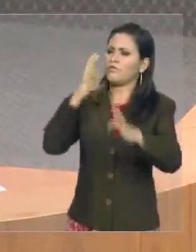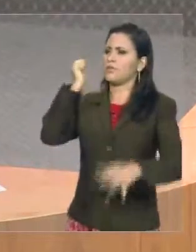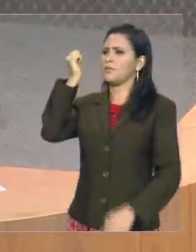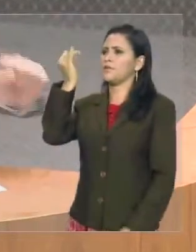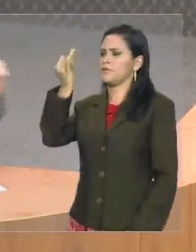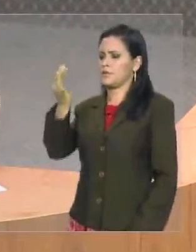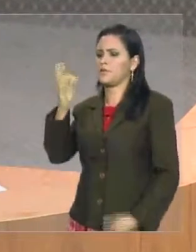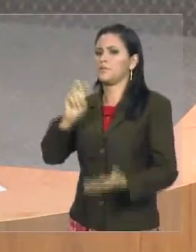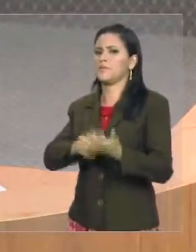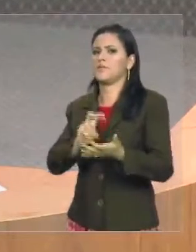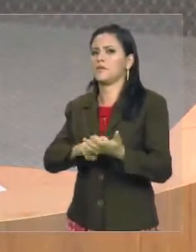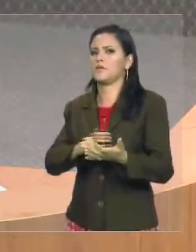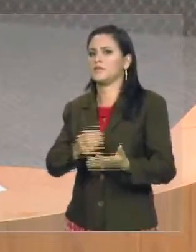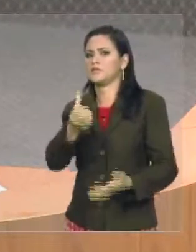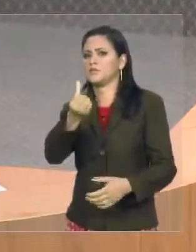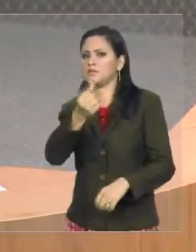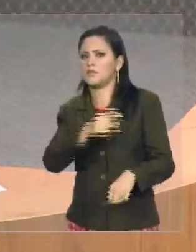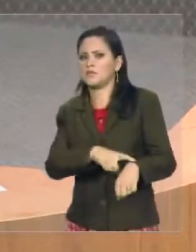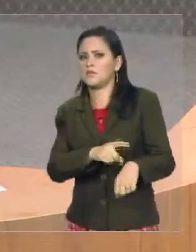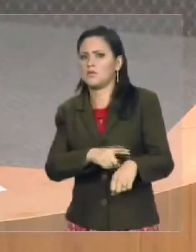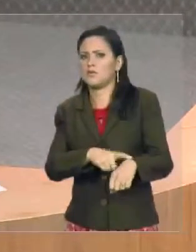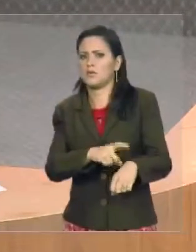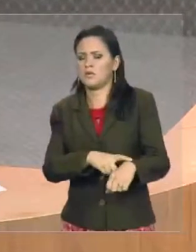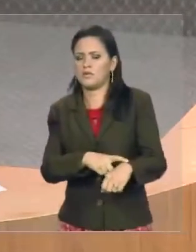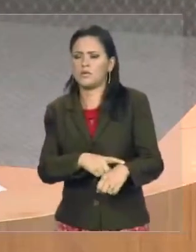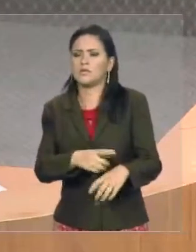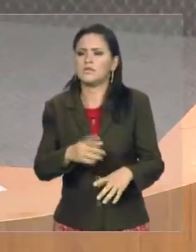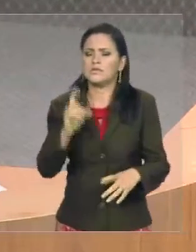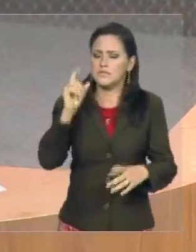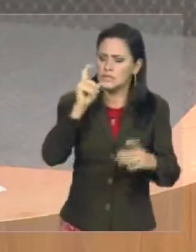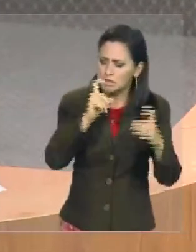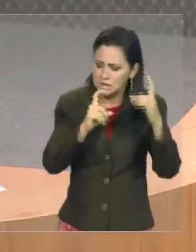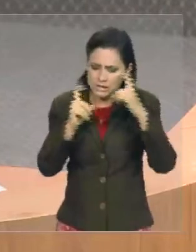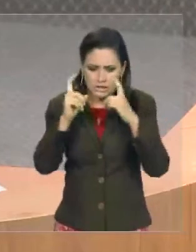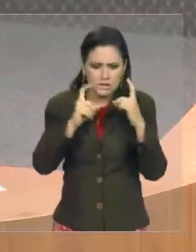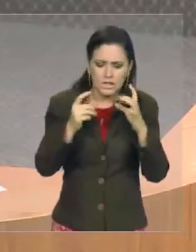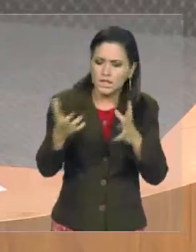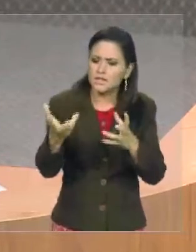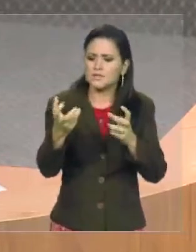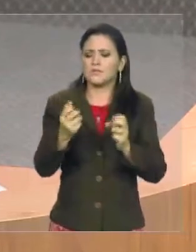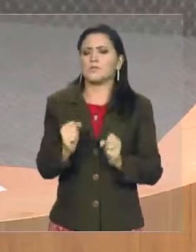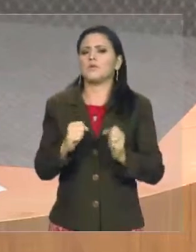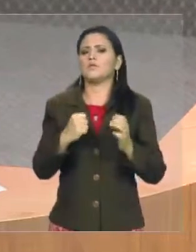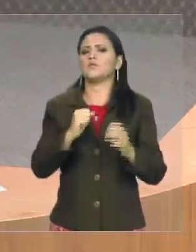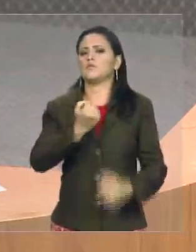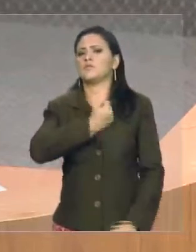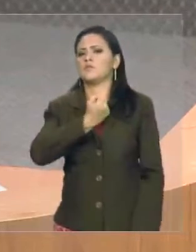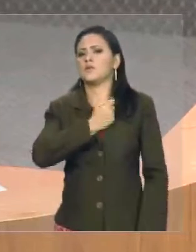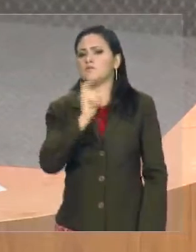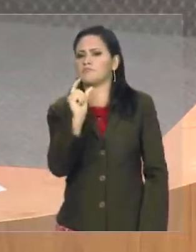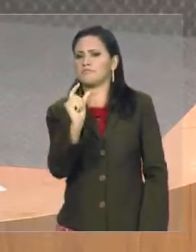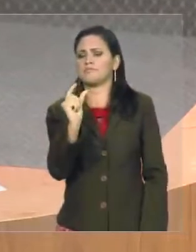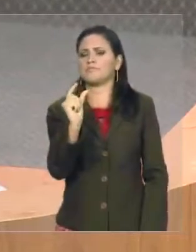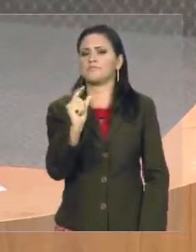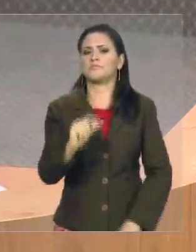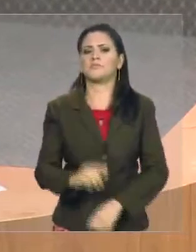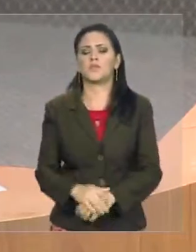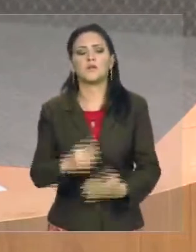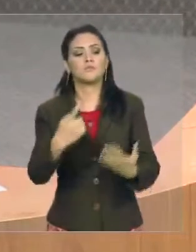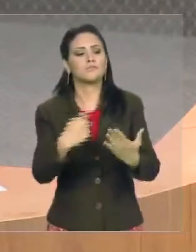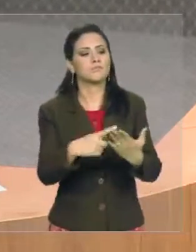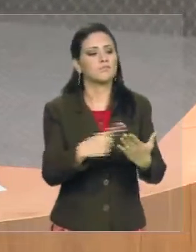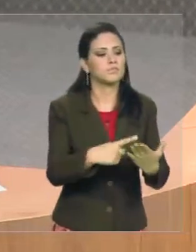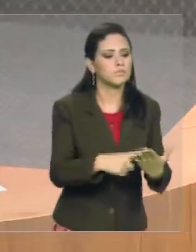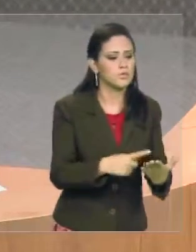seis horas da manhã, se acotovelando, mas recebeu a senha, ela marca, um agendamento, a partir daí, ela marca a